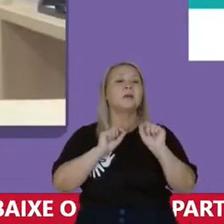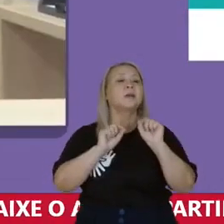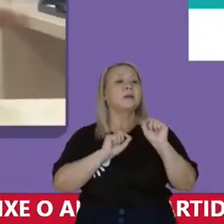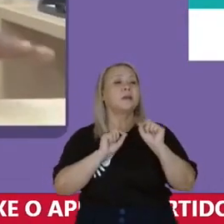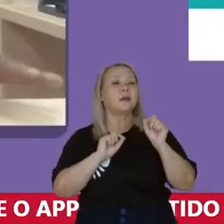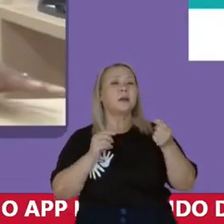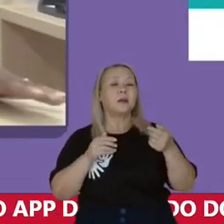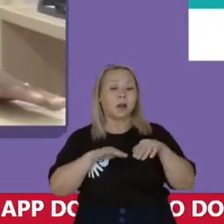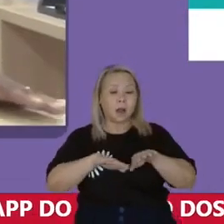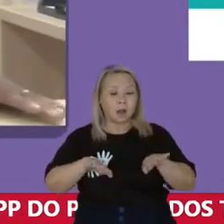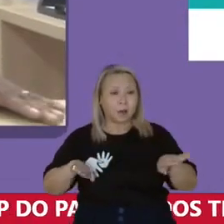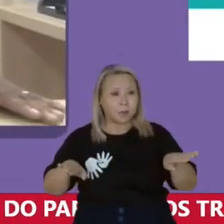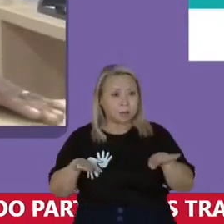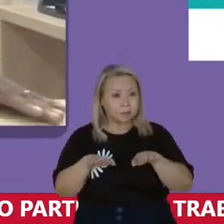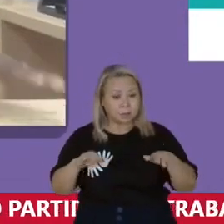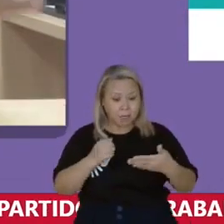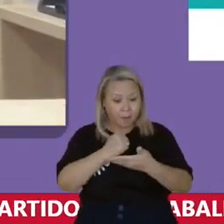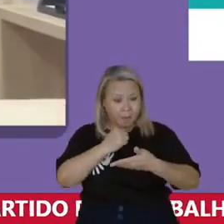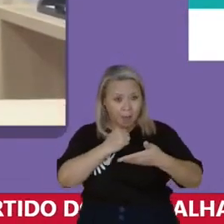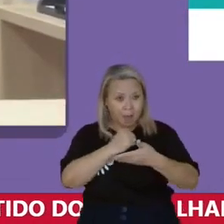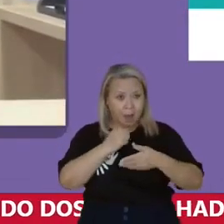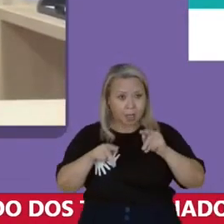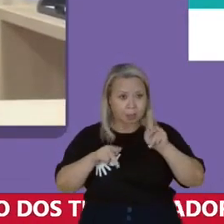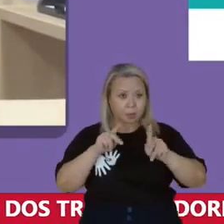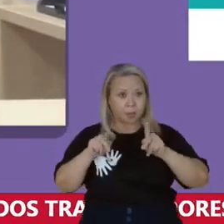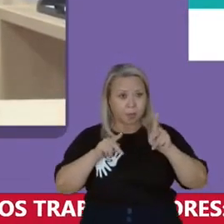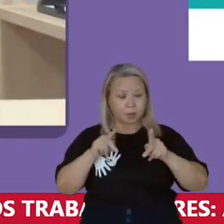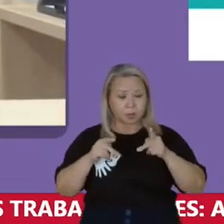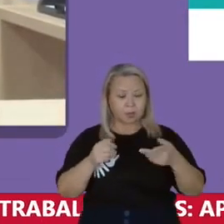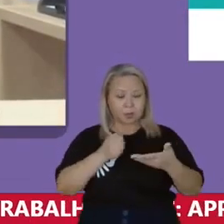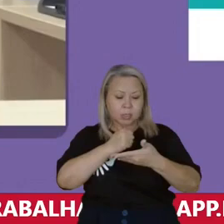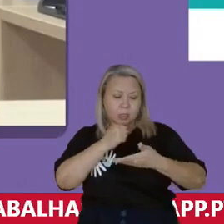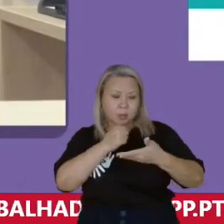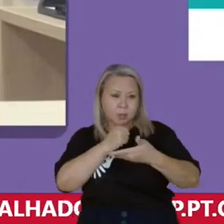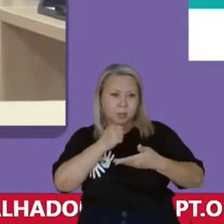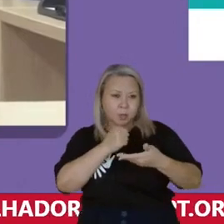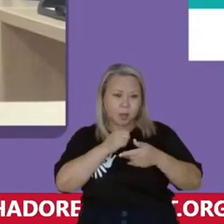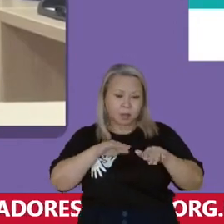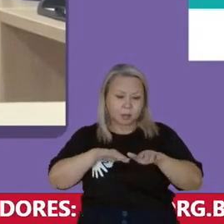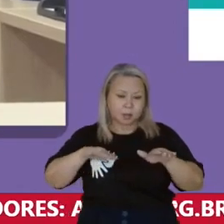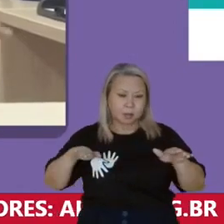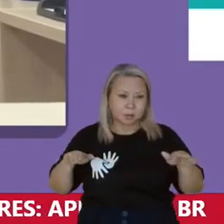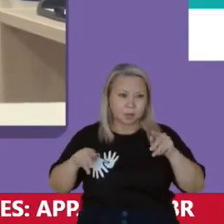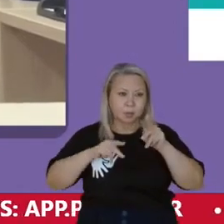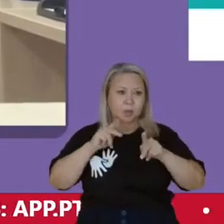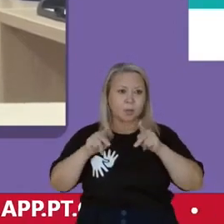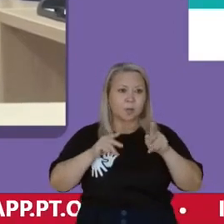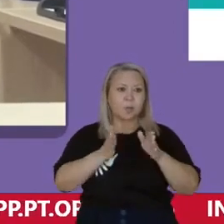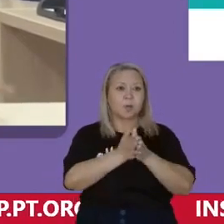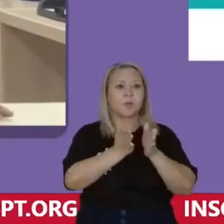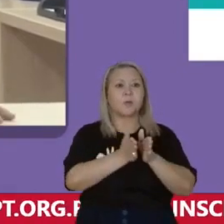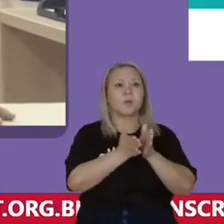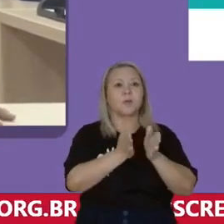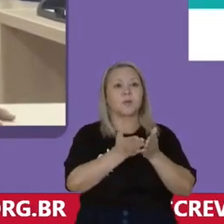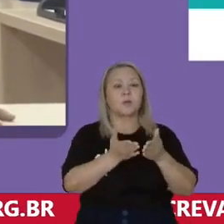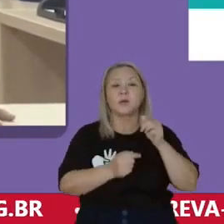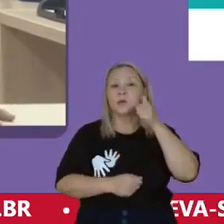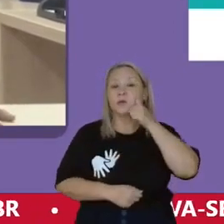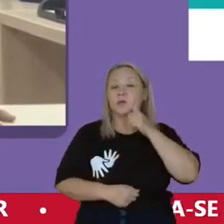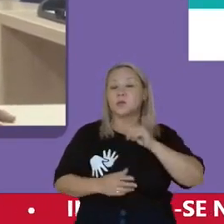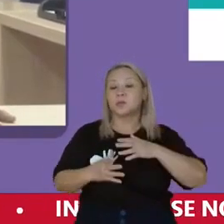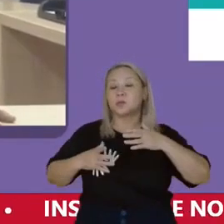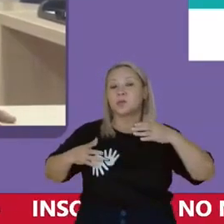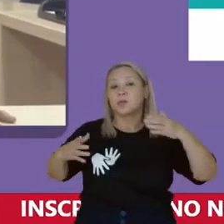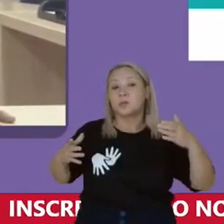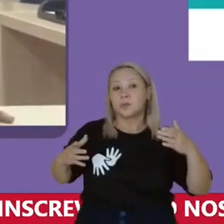A camada pobre da população Nessa camada pobre da população Nós somos mulheres, maioria